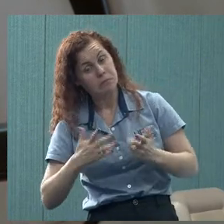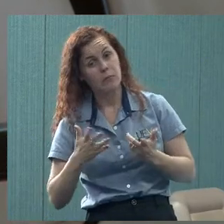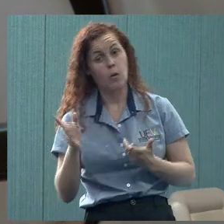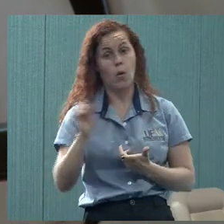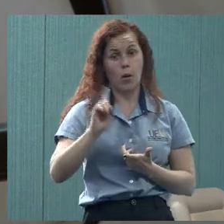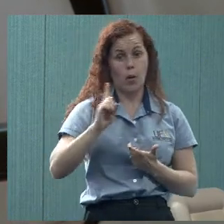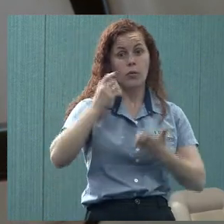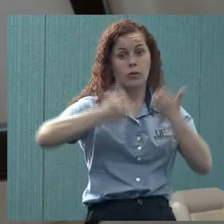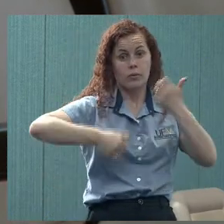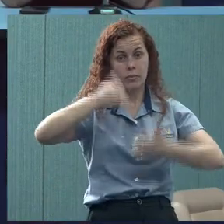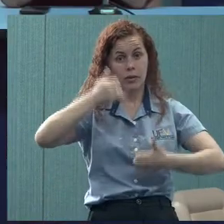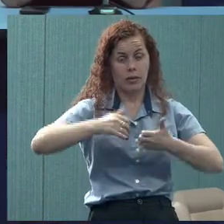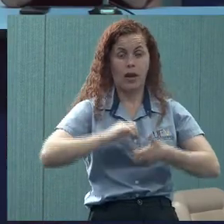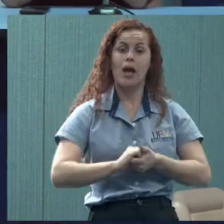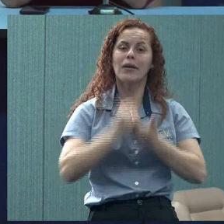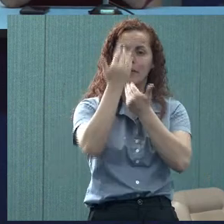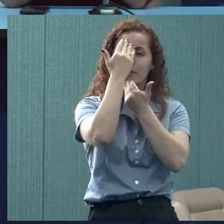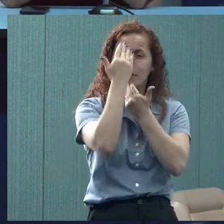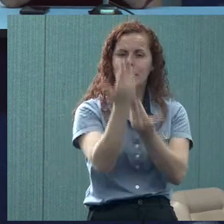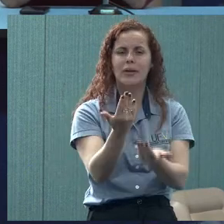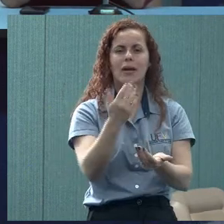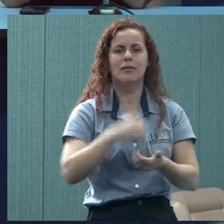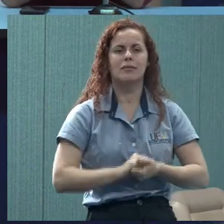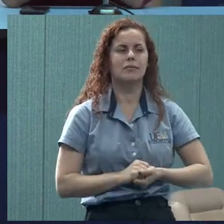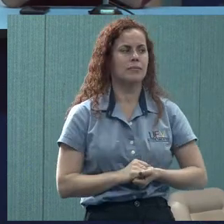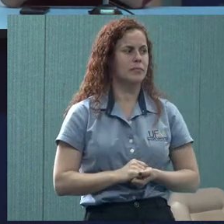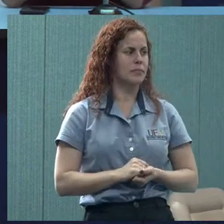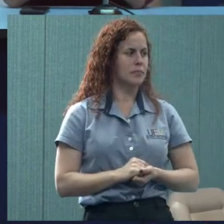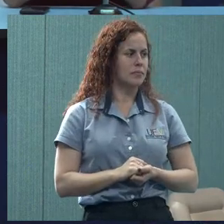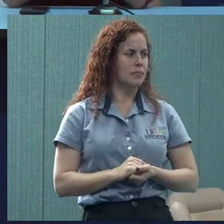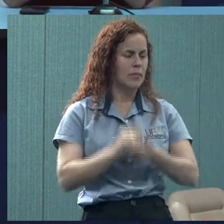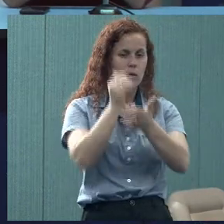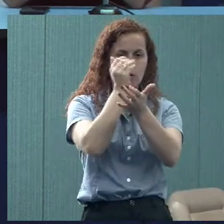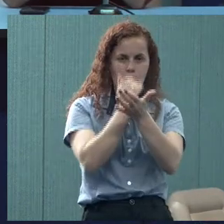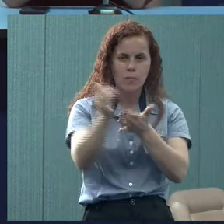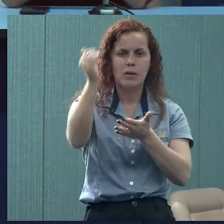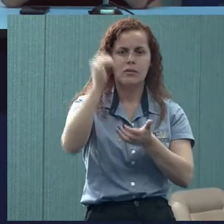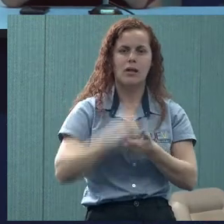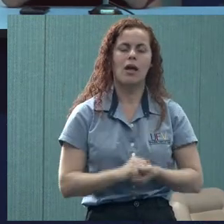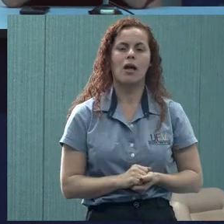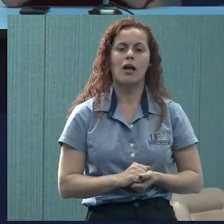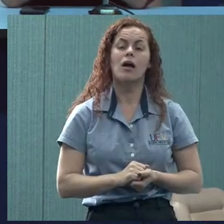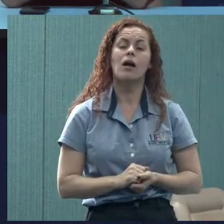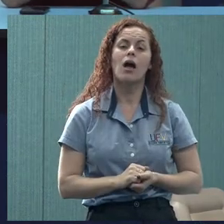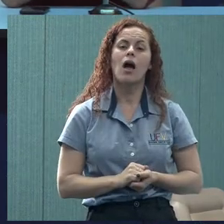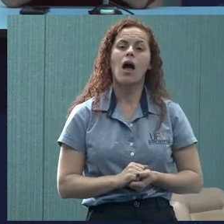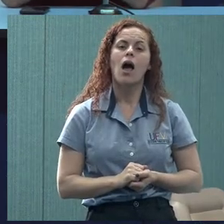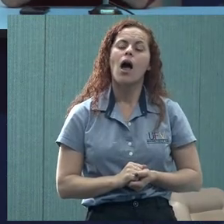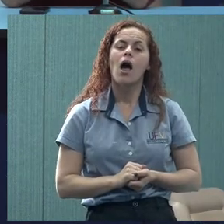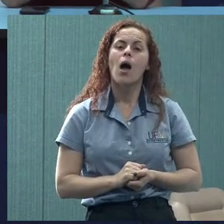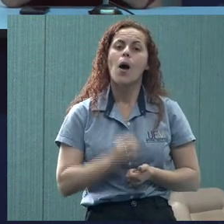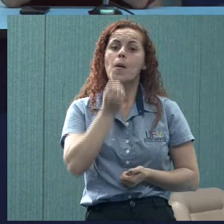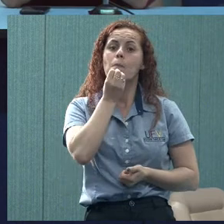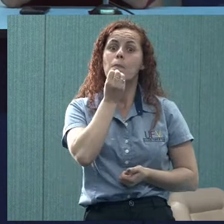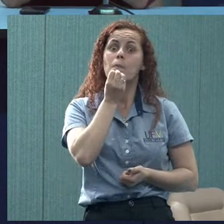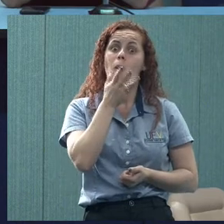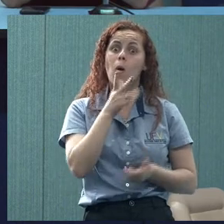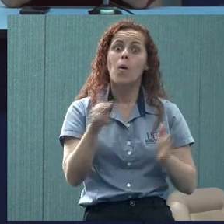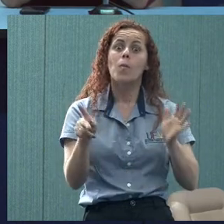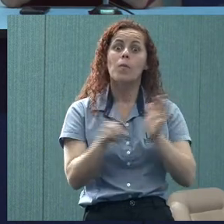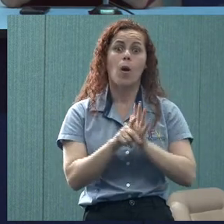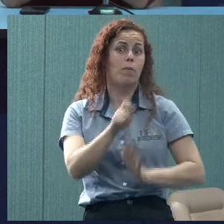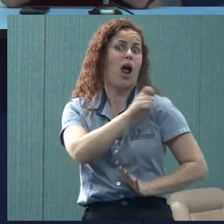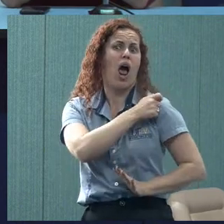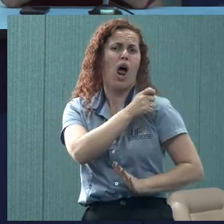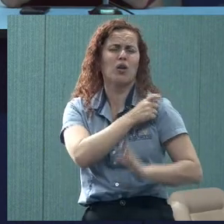um pouco isso. Muito obrigada. Posso começar aqui? Bom, vamos pegar a cena de um